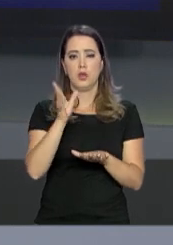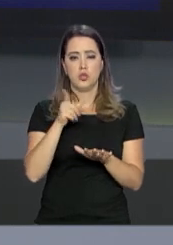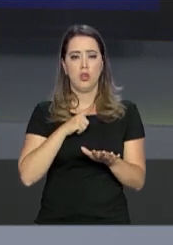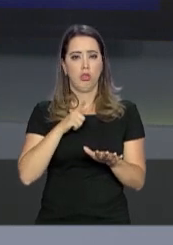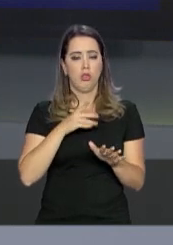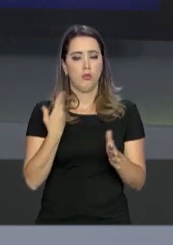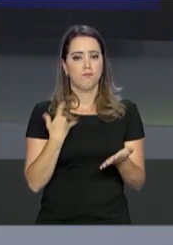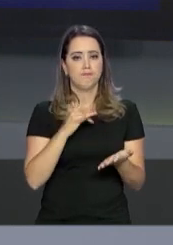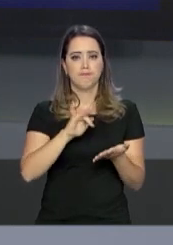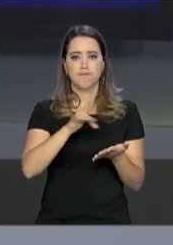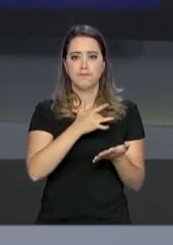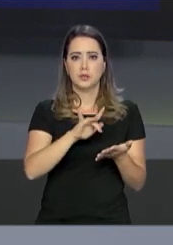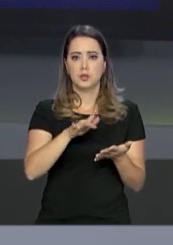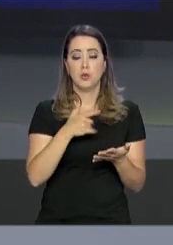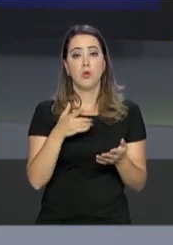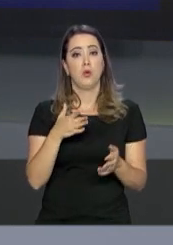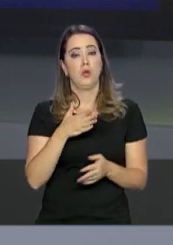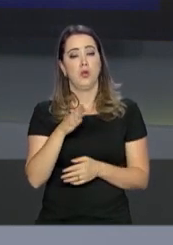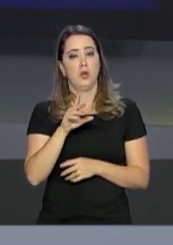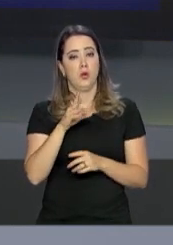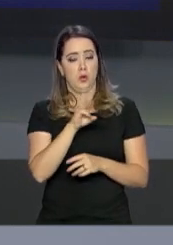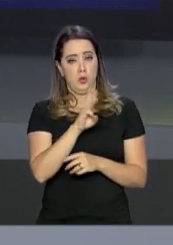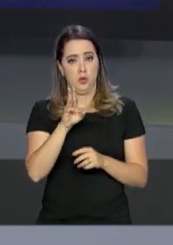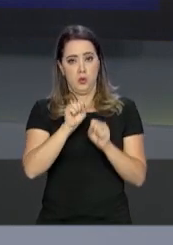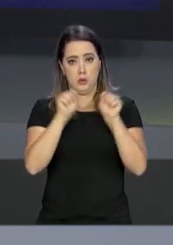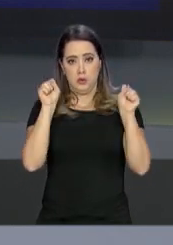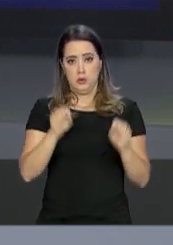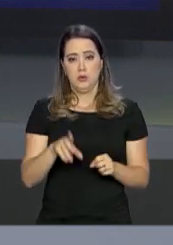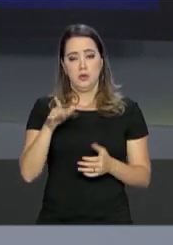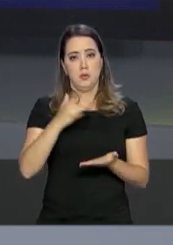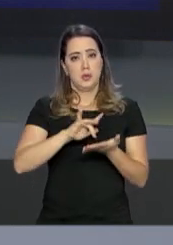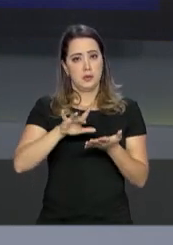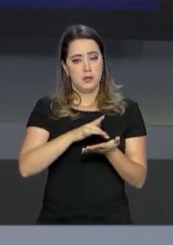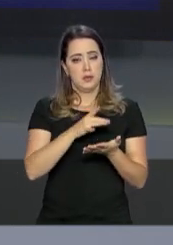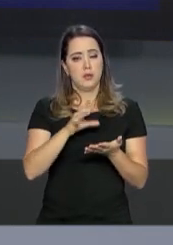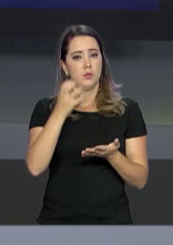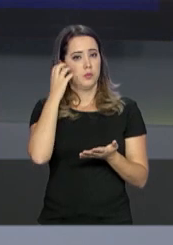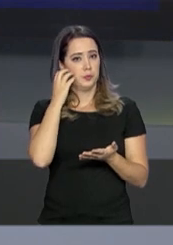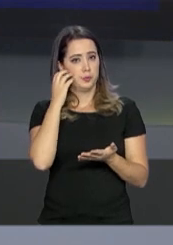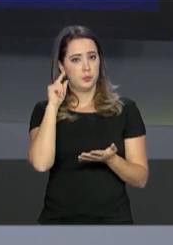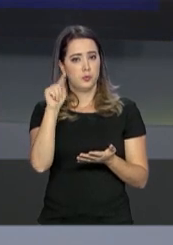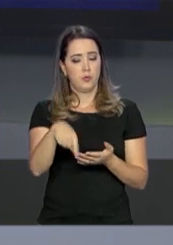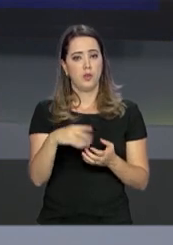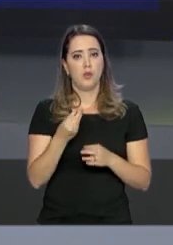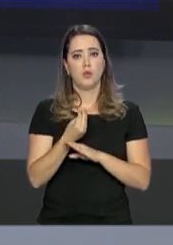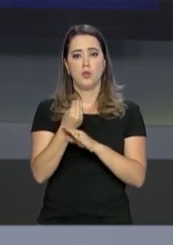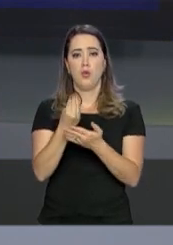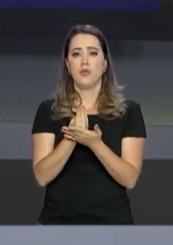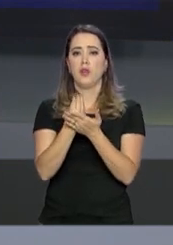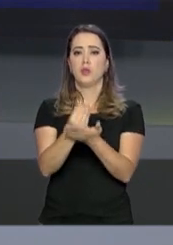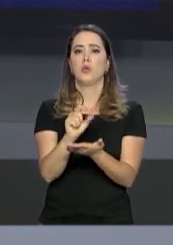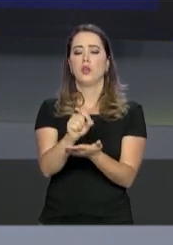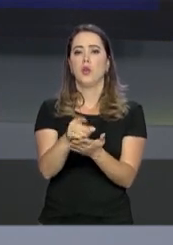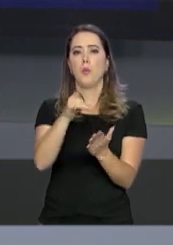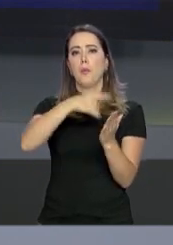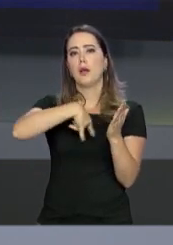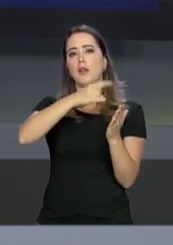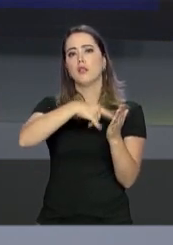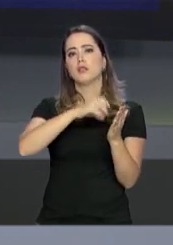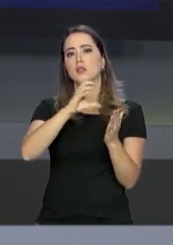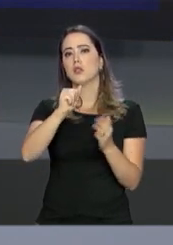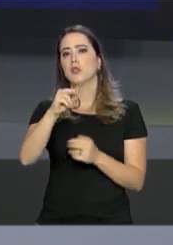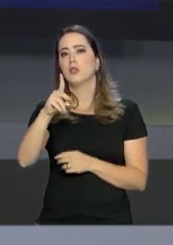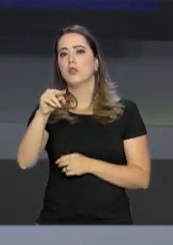Cadastro Único. O MeuCAD Único foi desenvolvido para celulares e tablets. A ferramenta disponibiliza o comprovante de